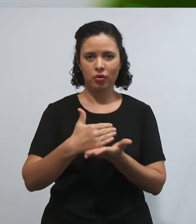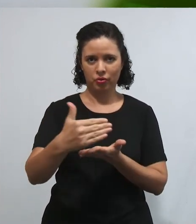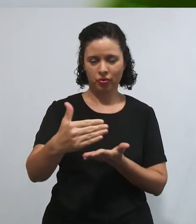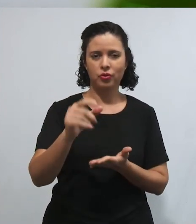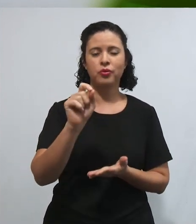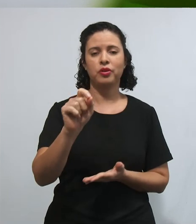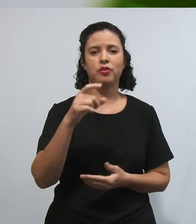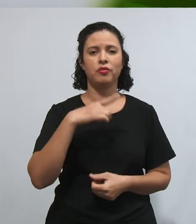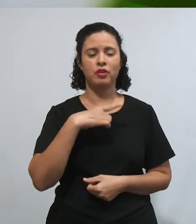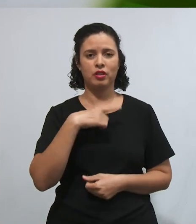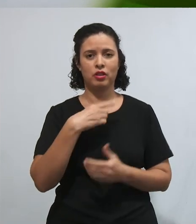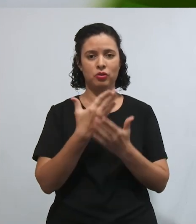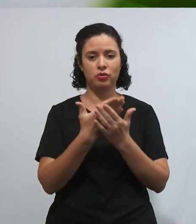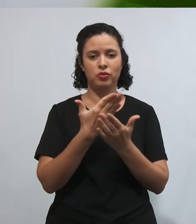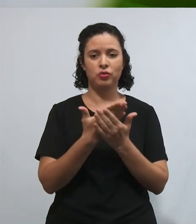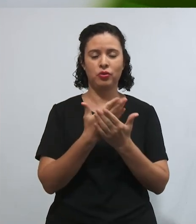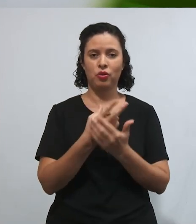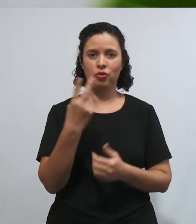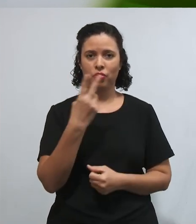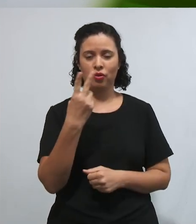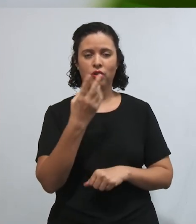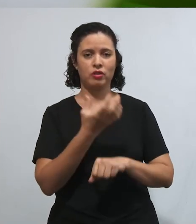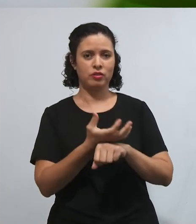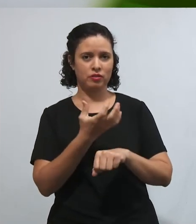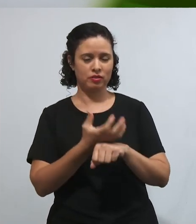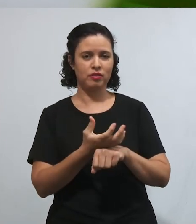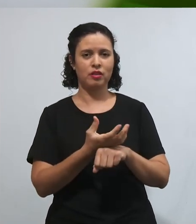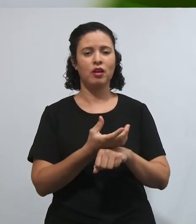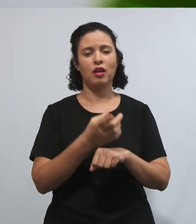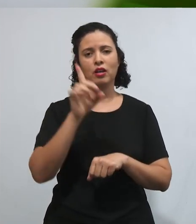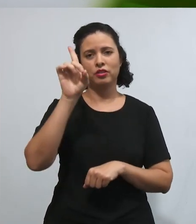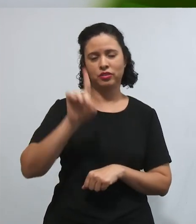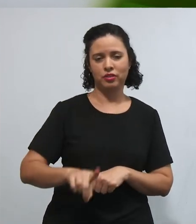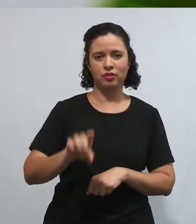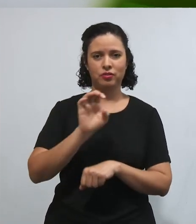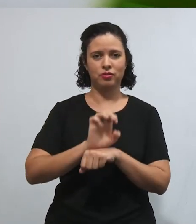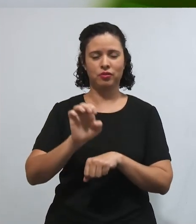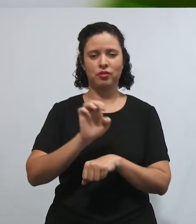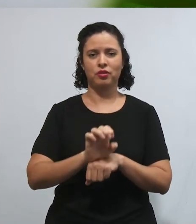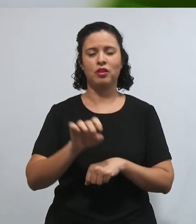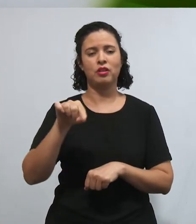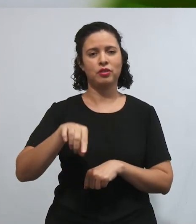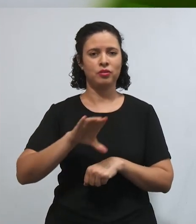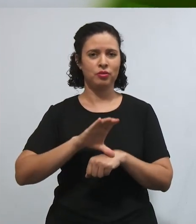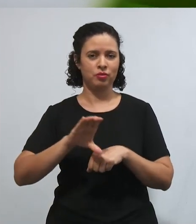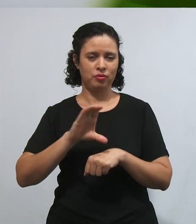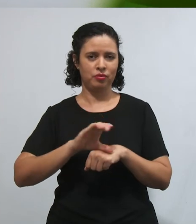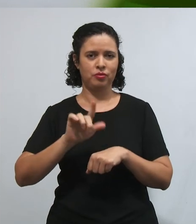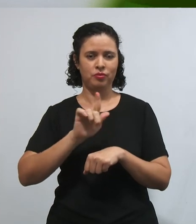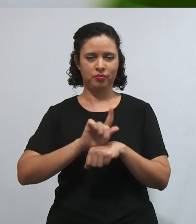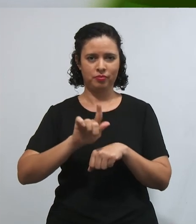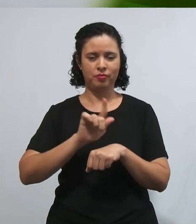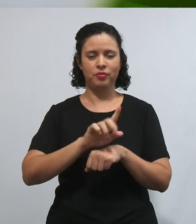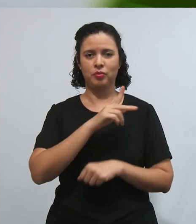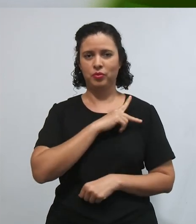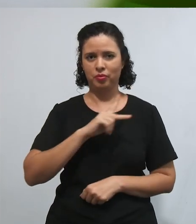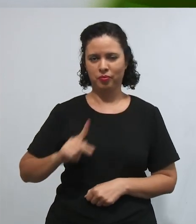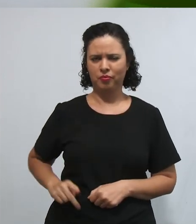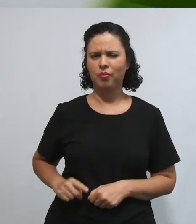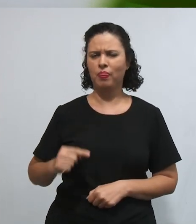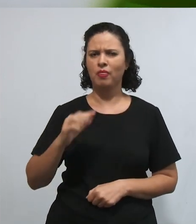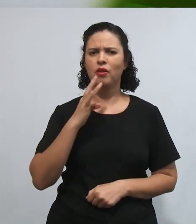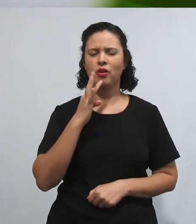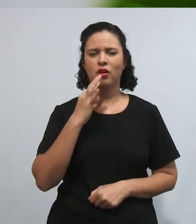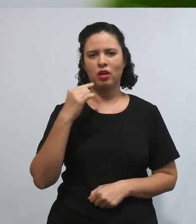a nossa aula número 2 da disciplina de Direito do Estado do curso de Gestão Pública na modalidade AD. Você já me